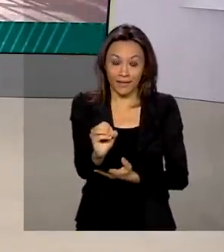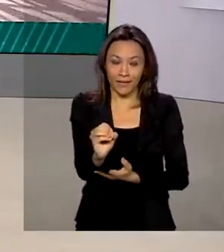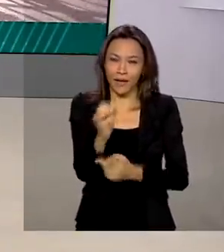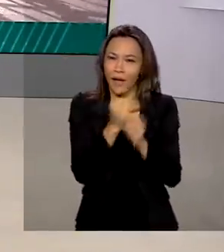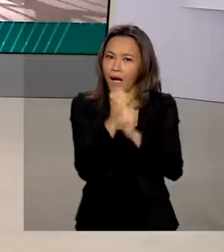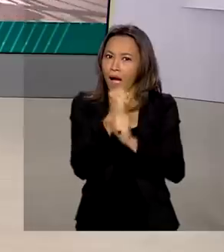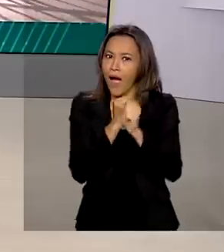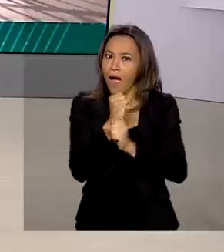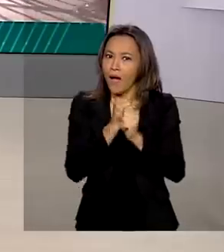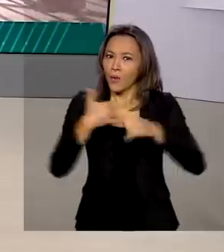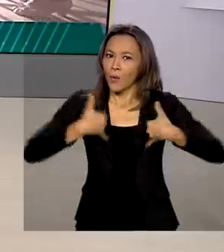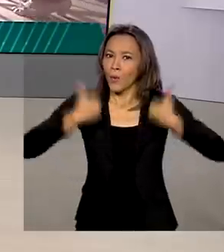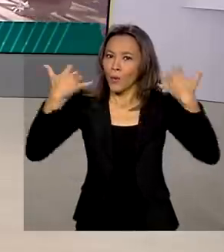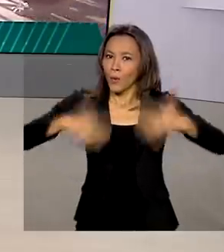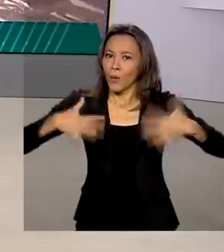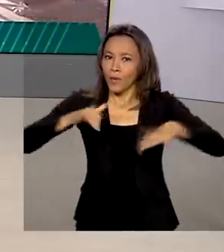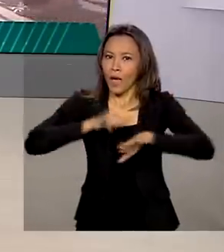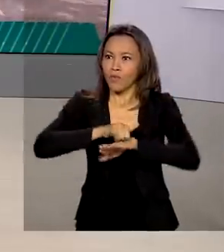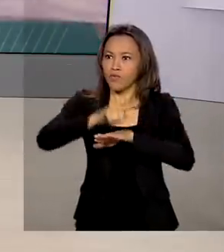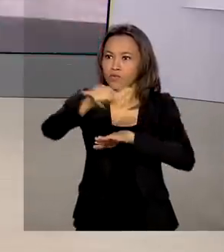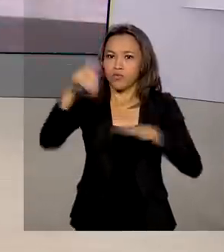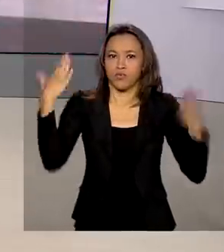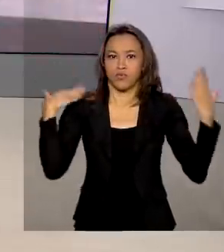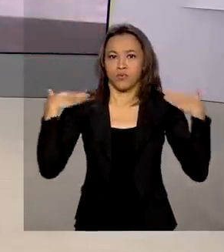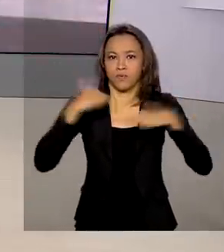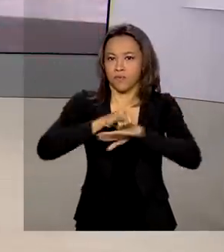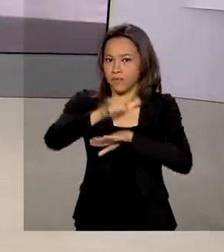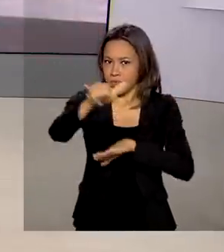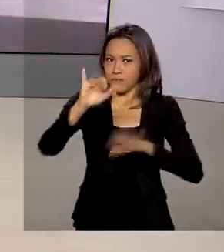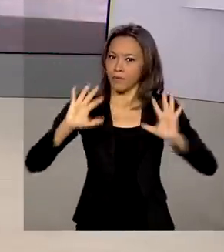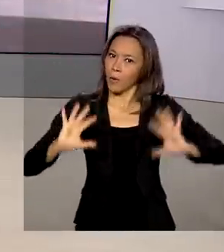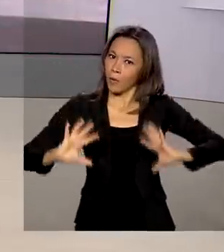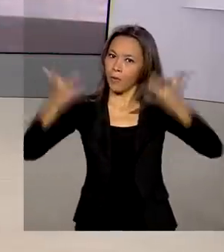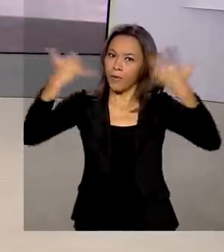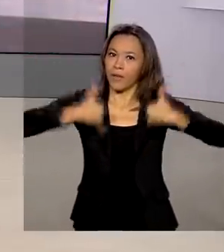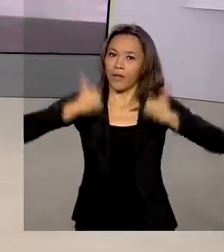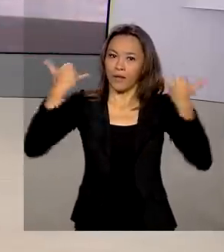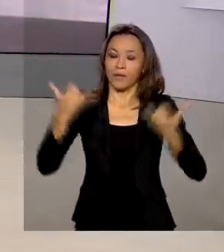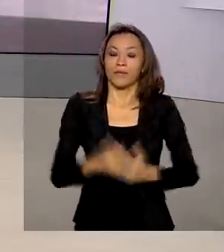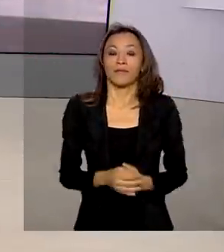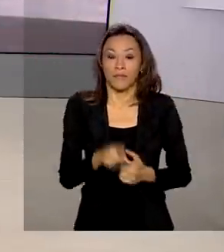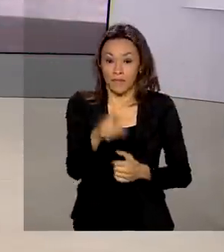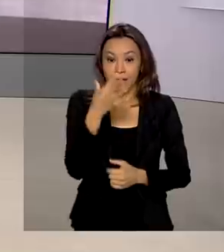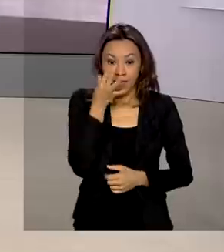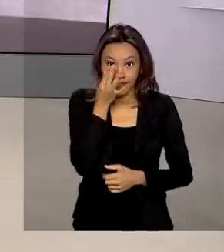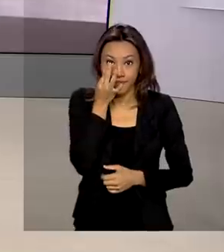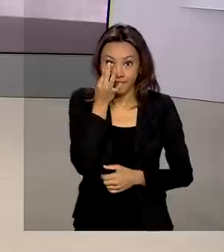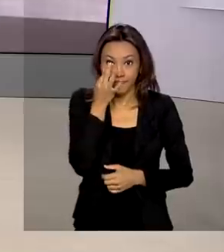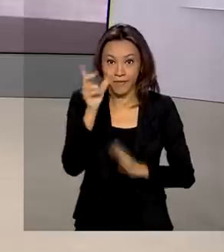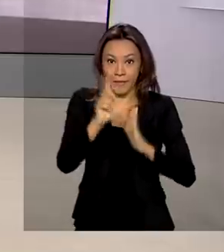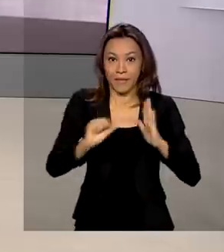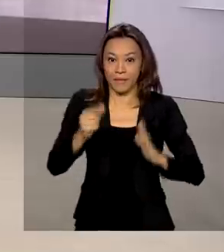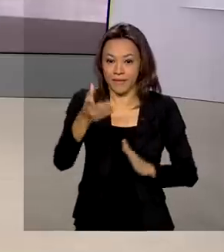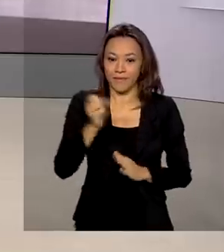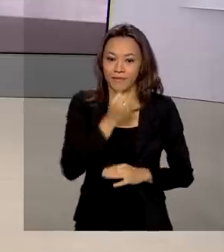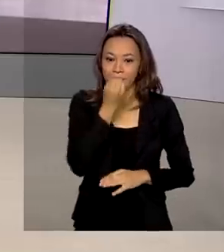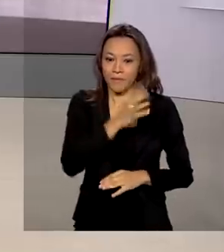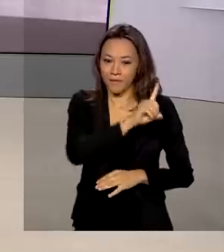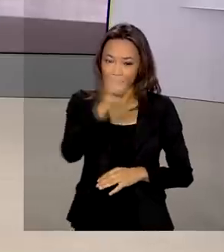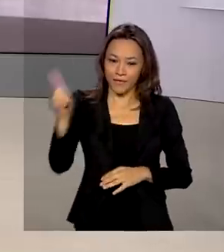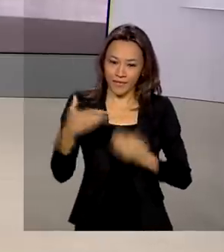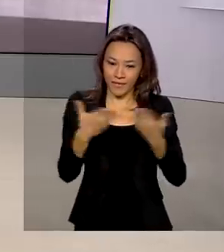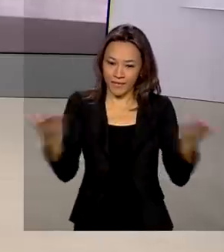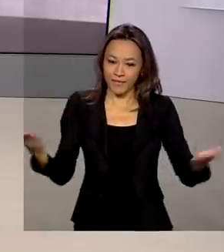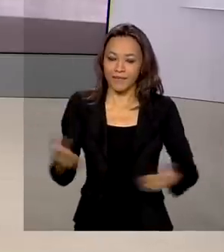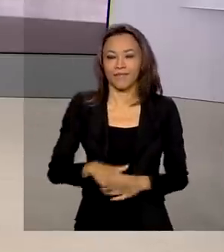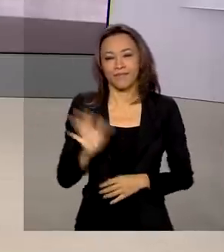da Aeronáutica. Vamos conversar sobre esse assunto, então, com o repórter Glauco de Queiroz. Ele está no Palácio do Planalto. Glauco, bom dia. Olá, Renata.